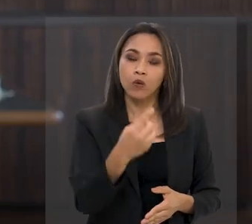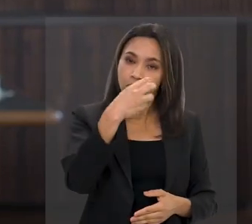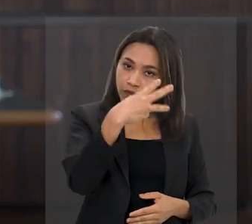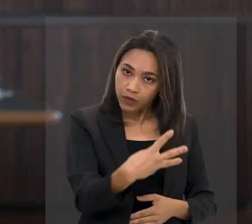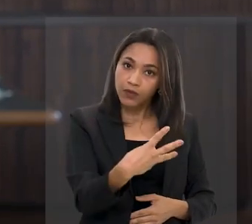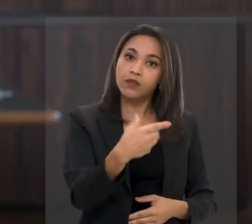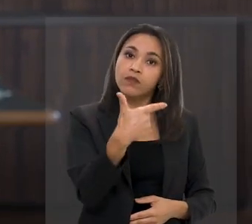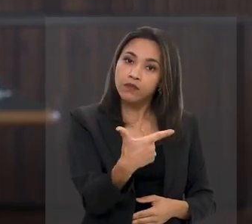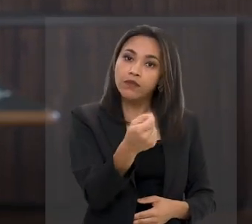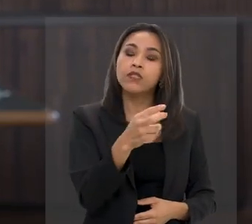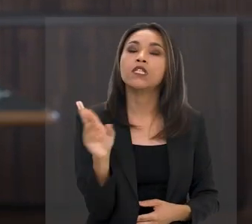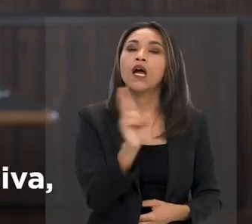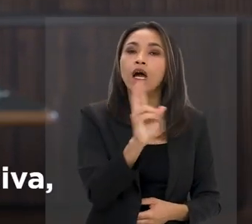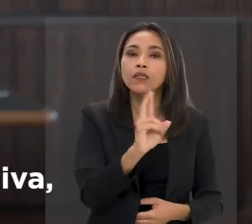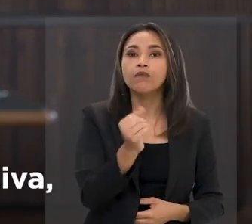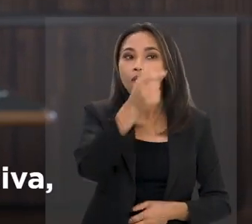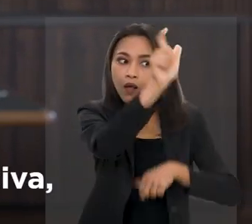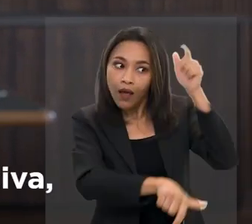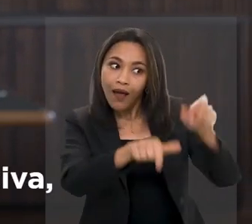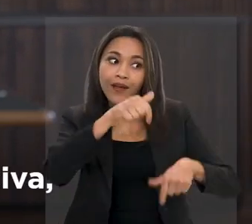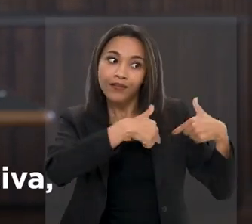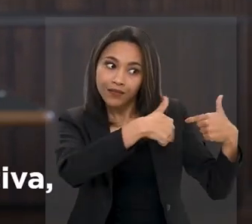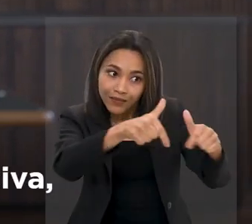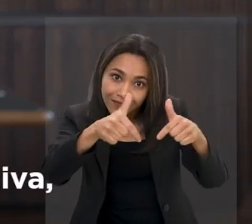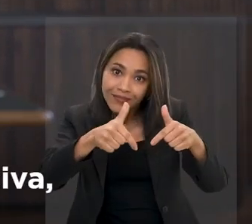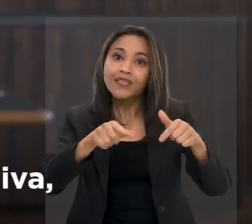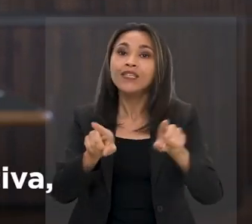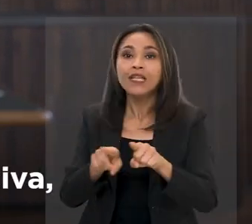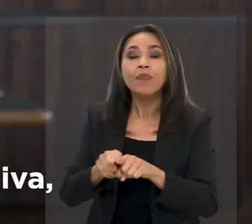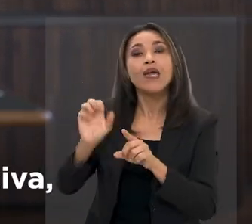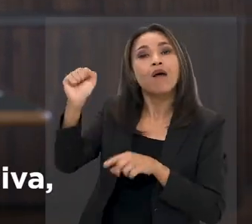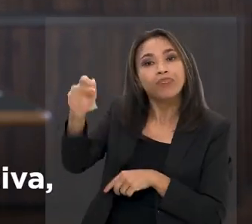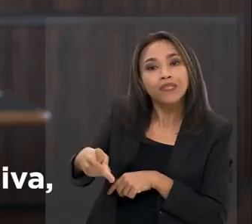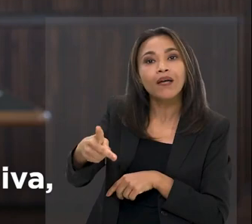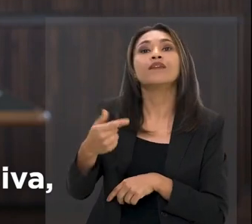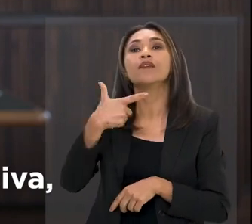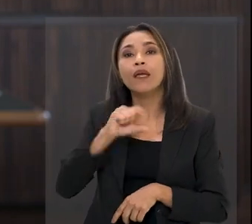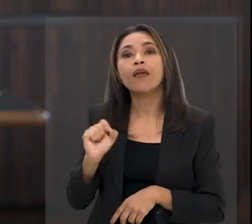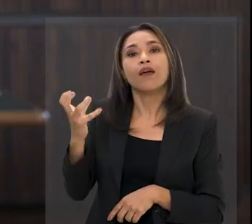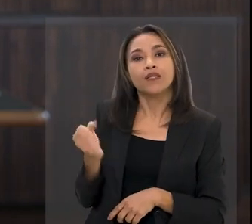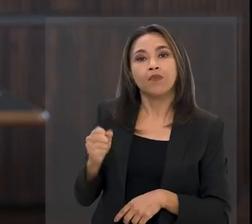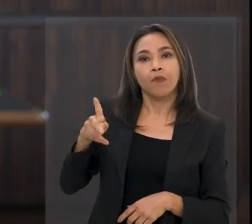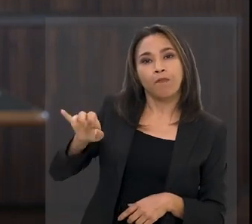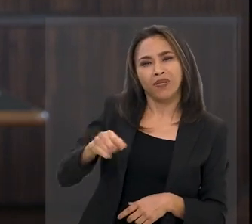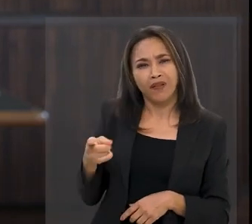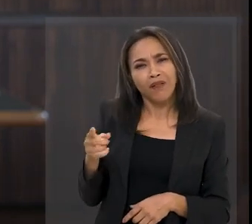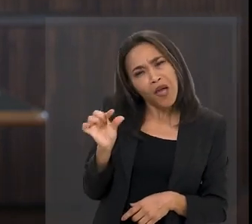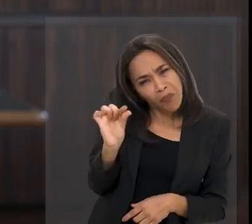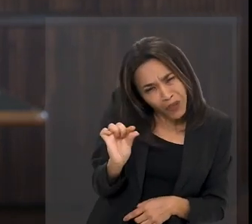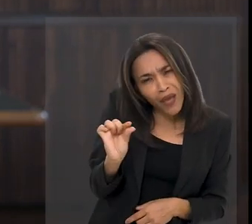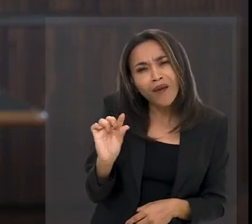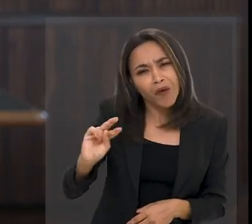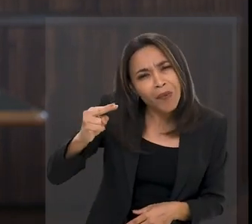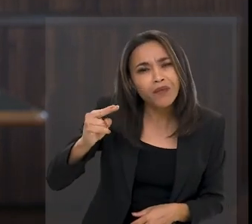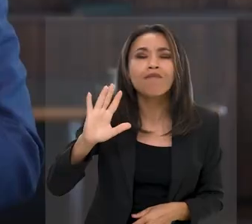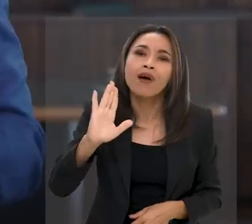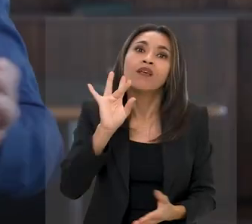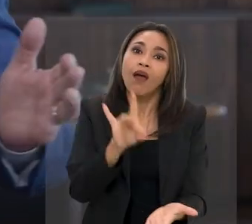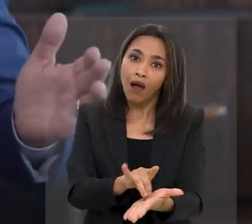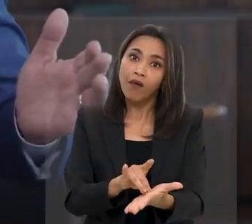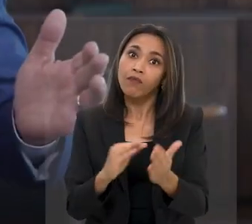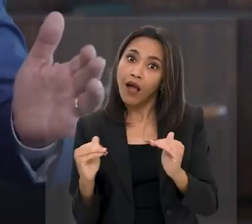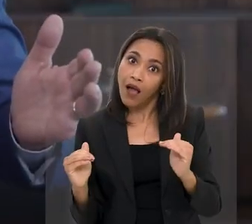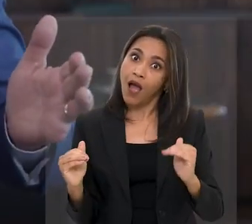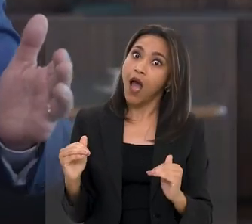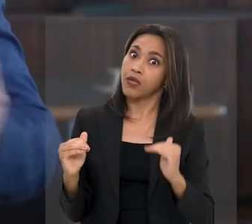o salário mínimo passa a valer R$ 1.320,00 para trabalhadores ativos e aposentados e pensionistas. É